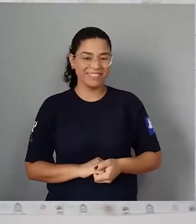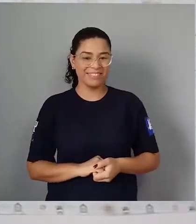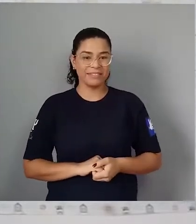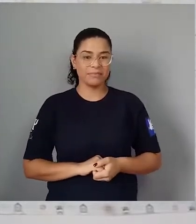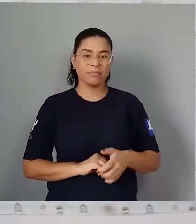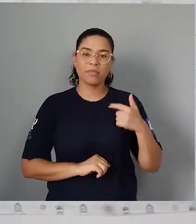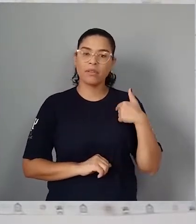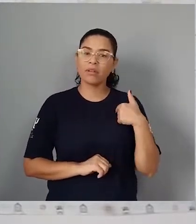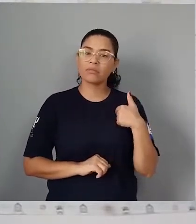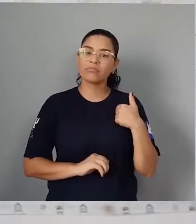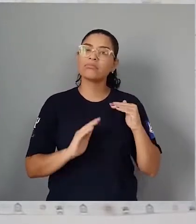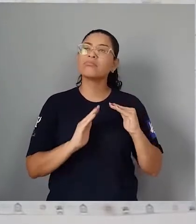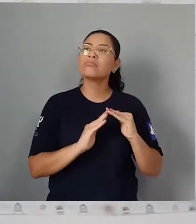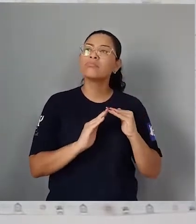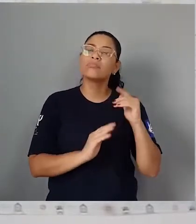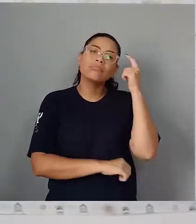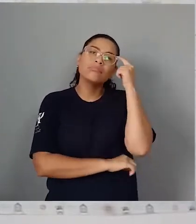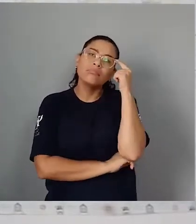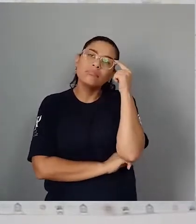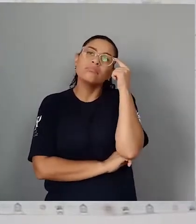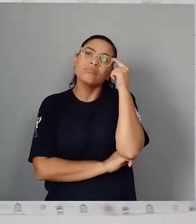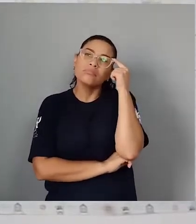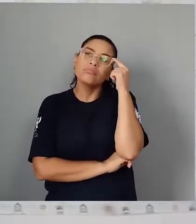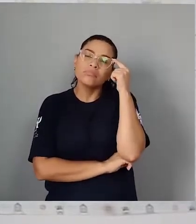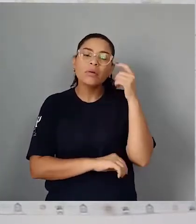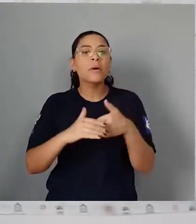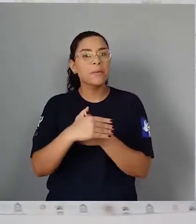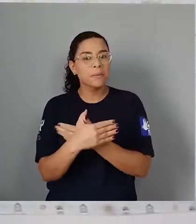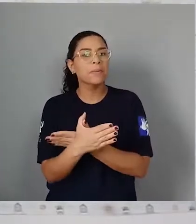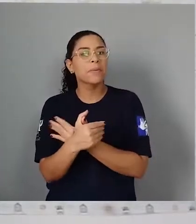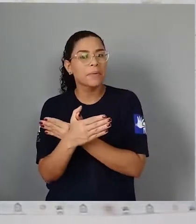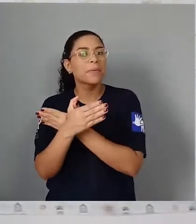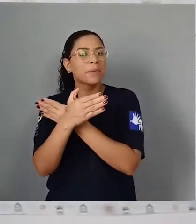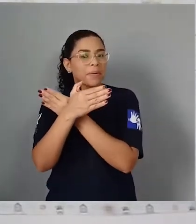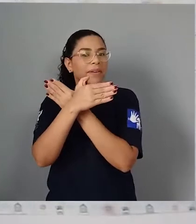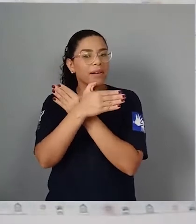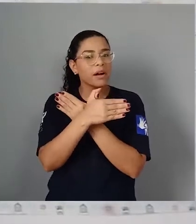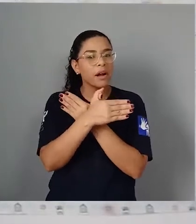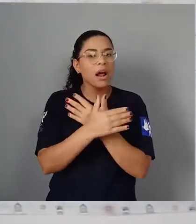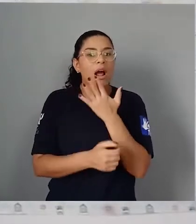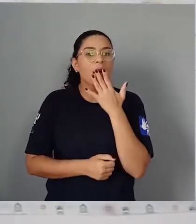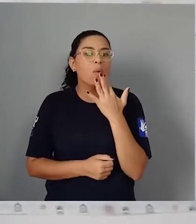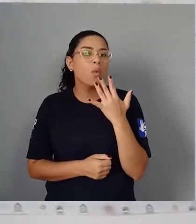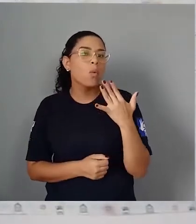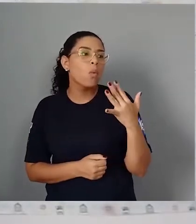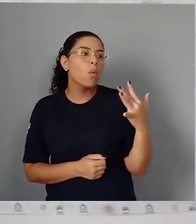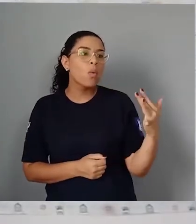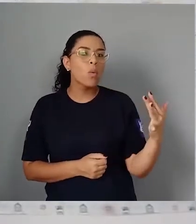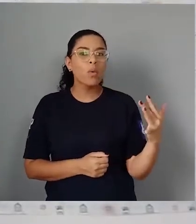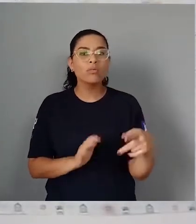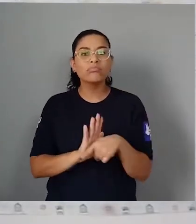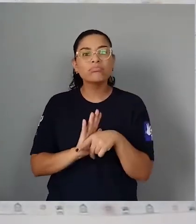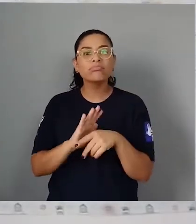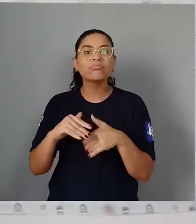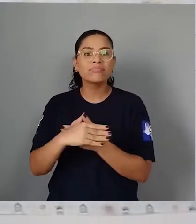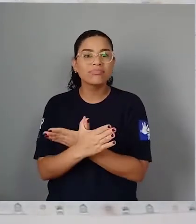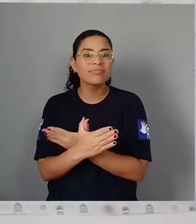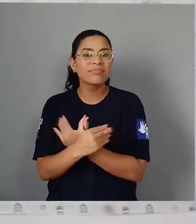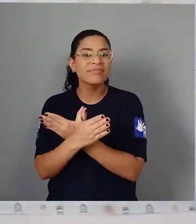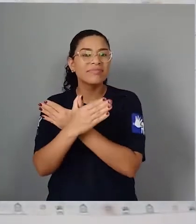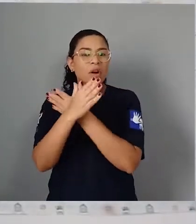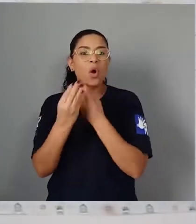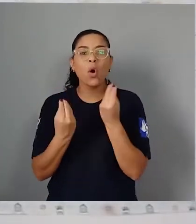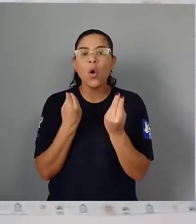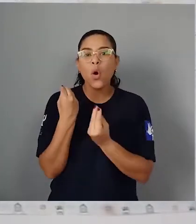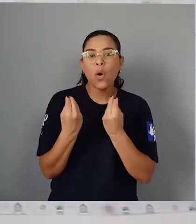estava aqui em casa Pensando nas borboletas Pensando nas cores das borboletas Como elas são